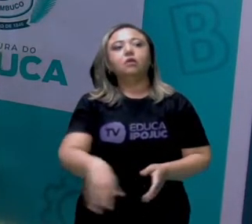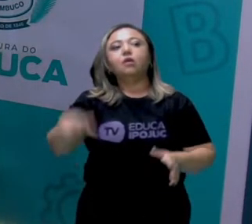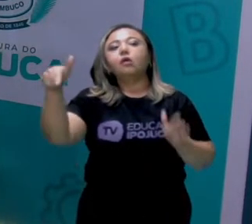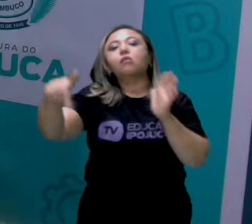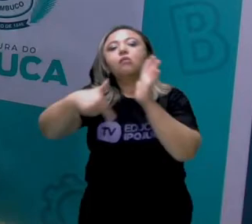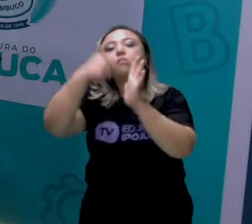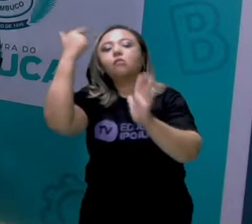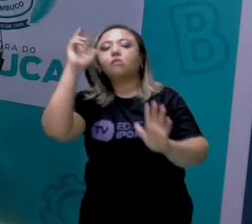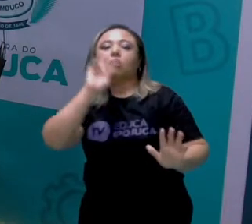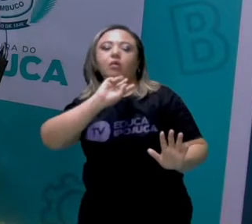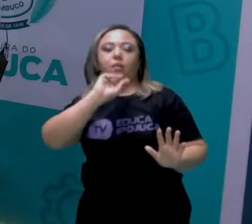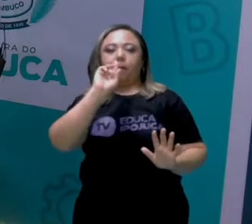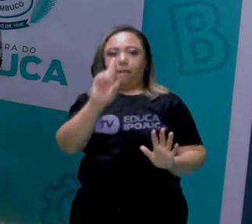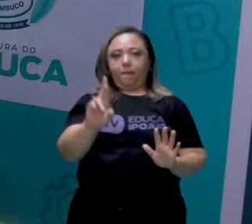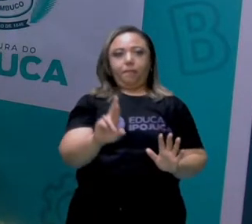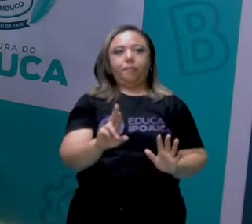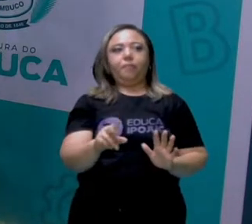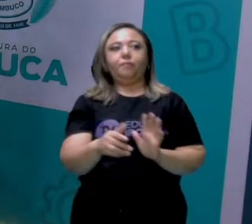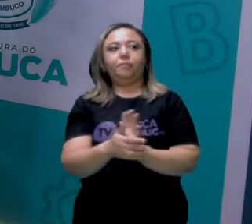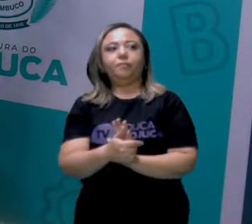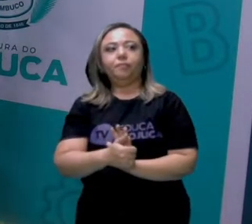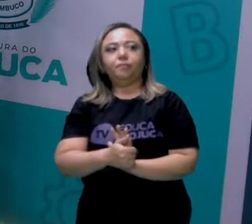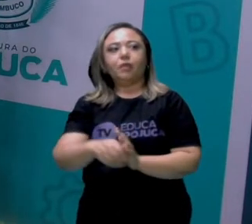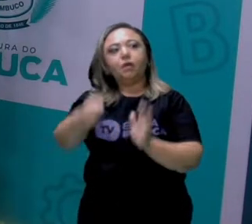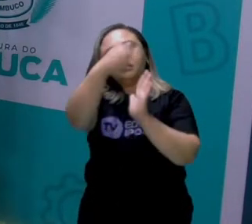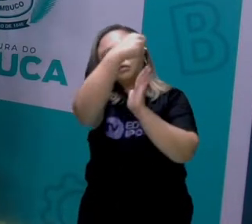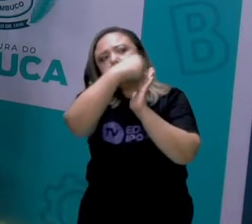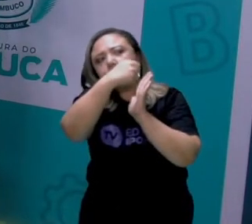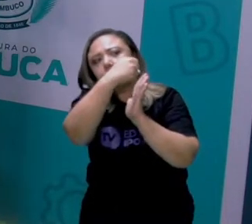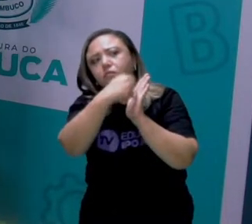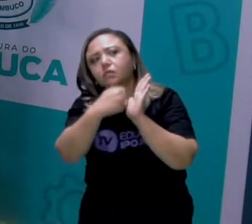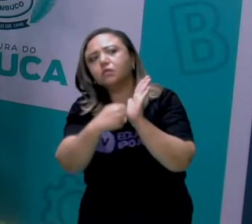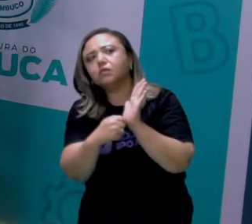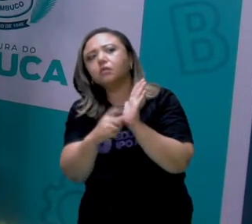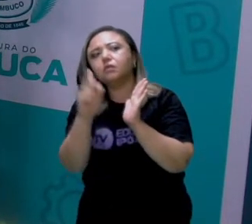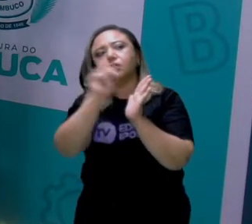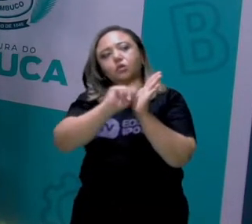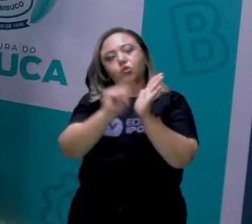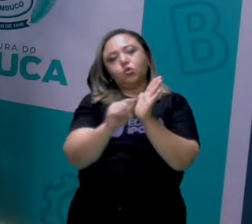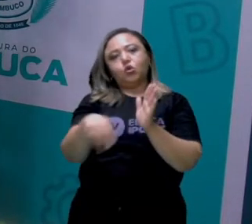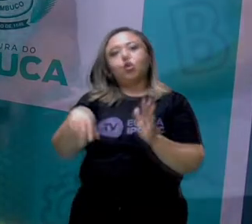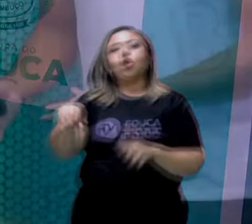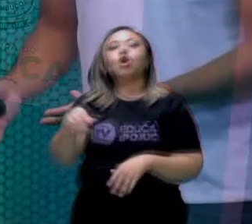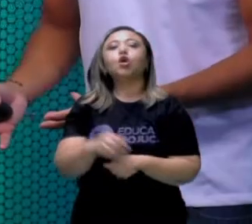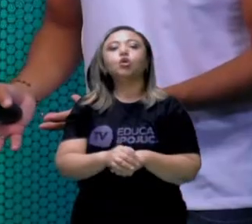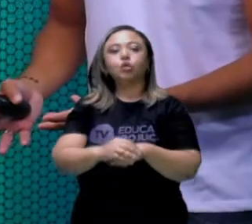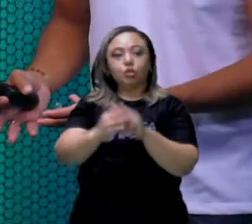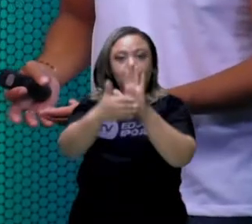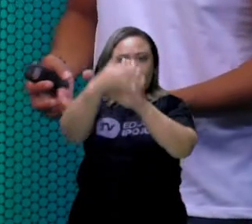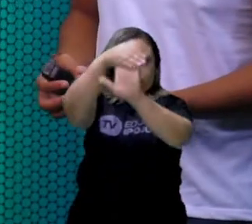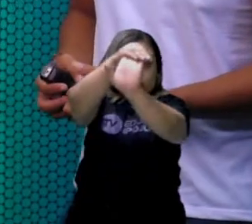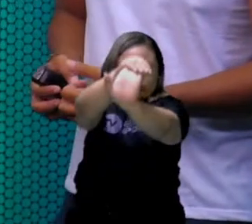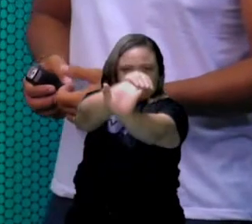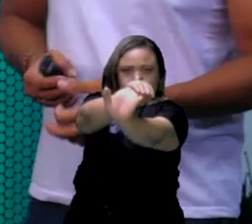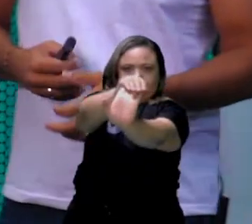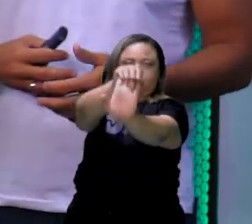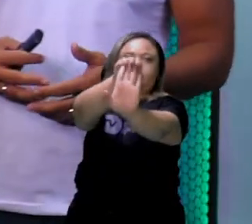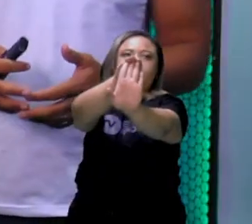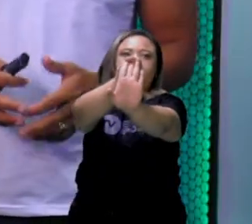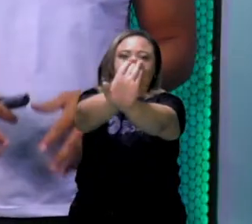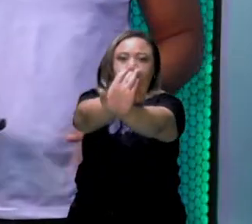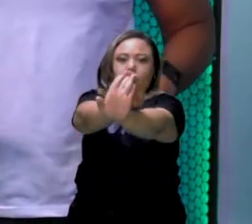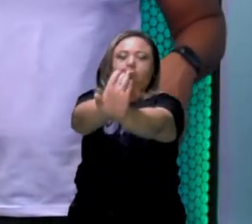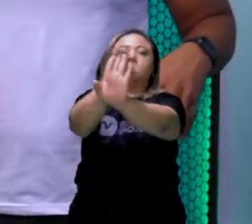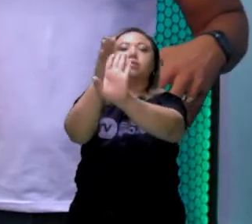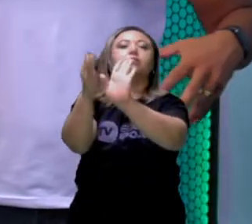pergunta, eu pedi para vocês escrever também com suas palavras o que seria a ginástica de condicionamento físico. A ginástica de